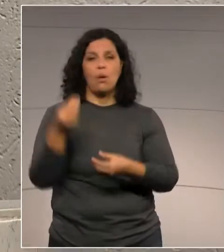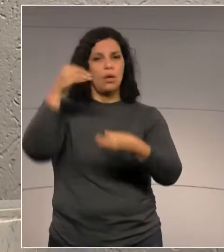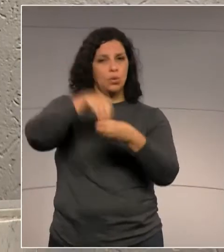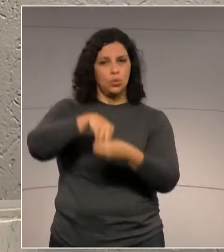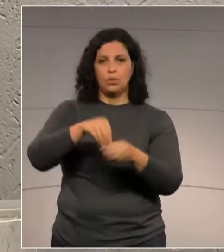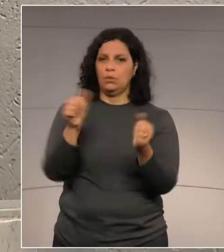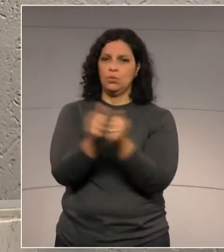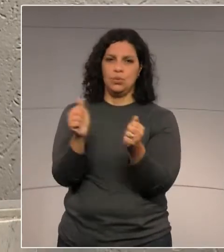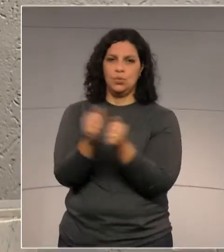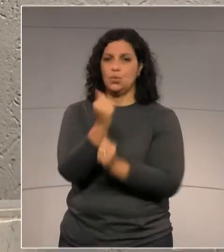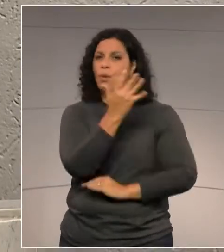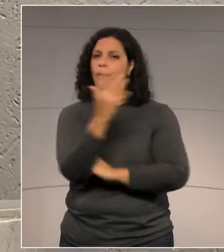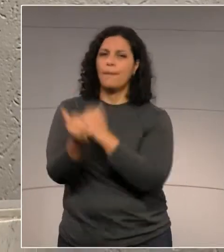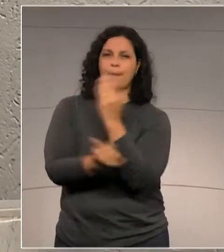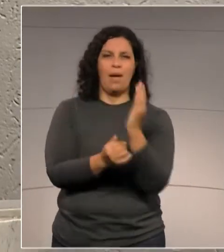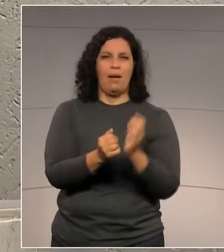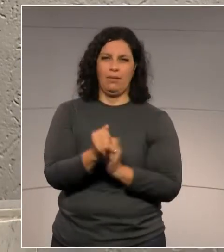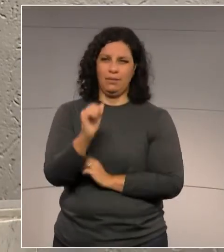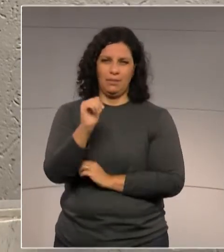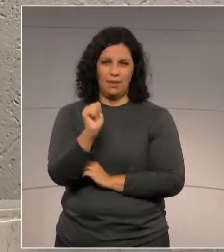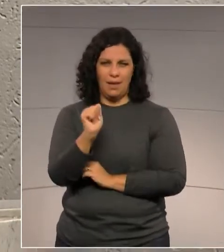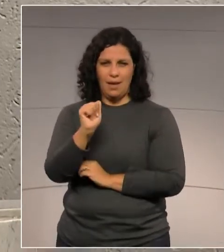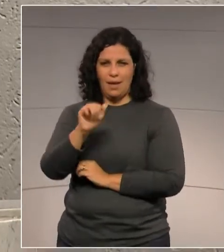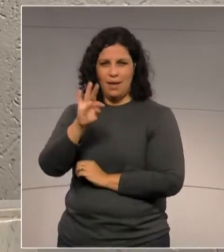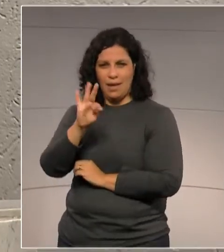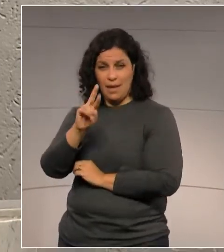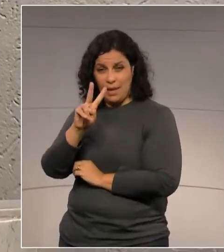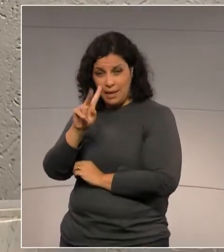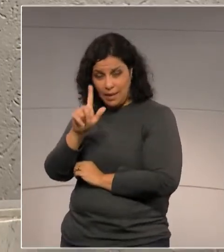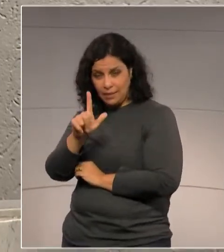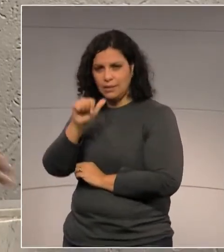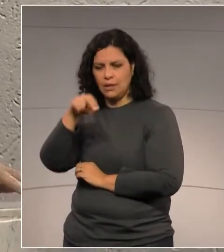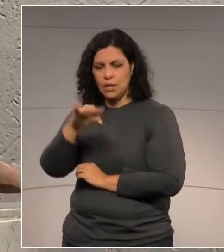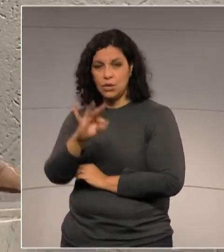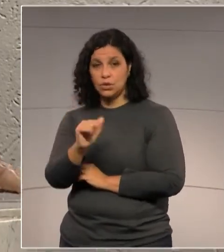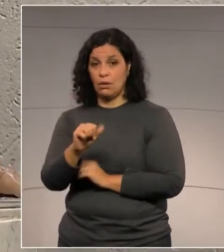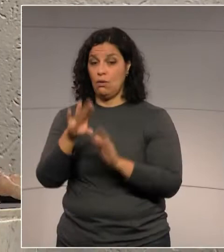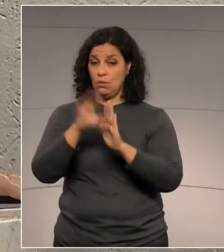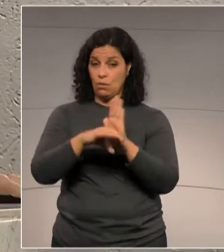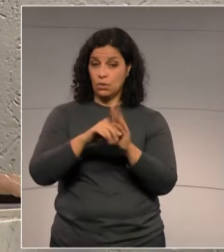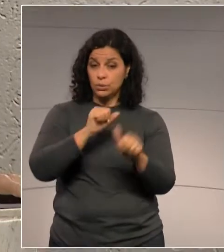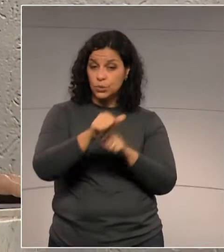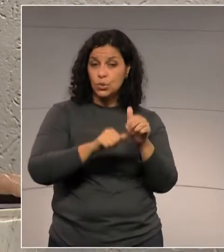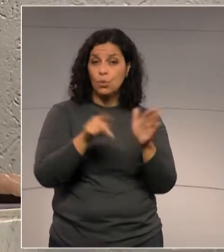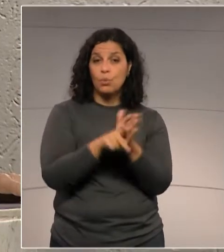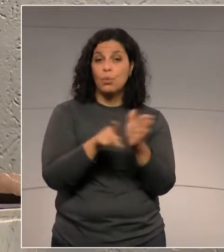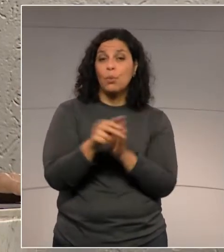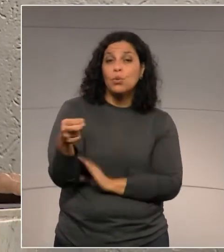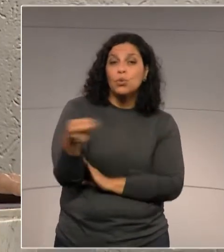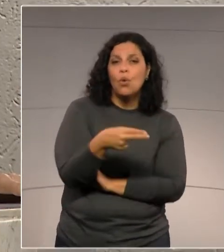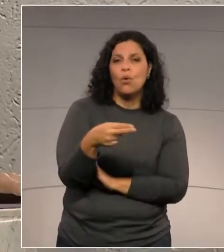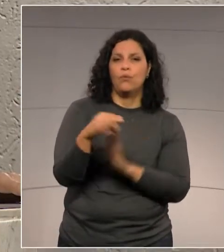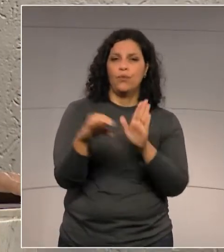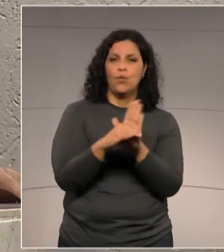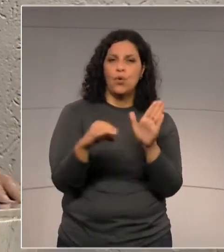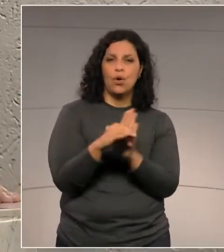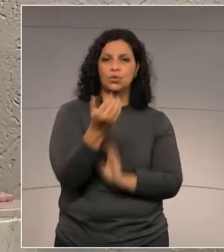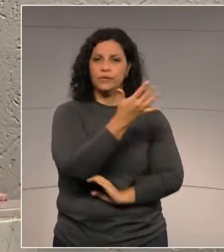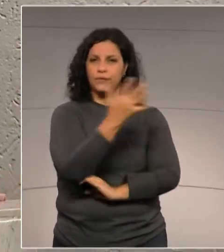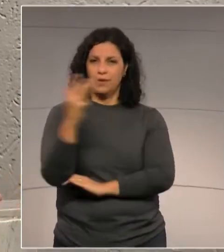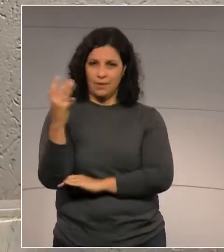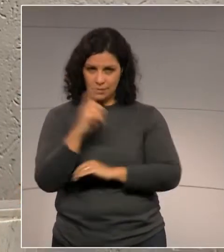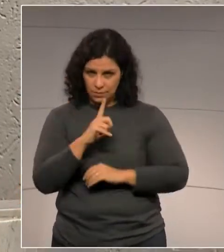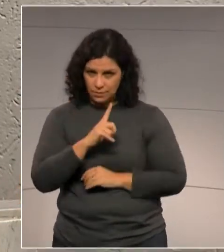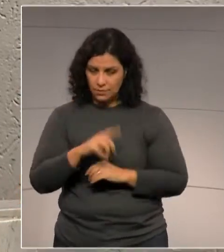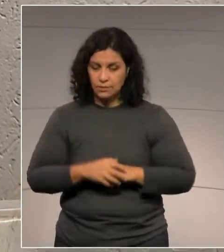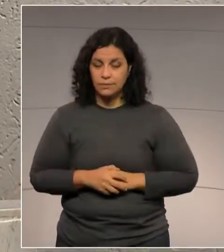na área da Mata Atlântica. Esse conceito foi modificado pelo novo Código Florestal.